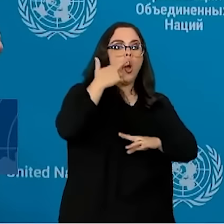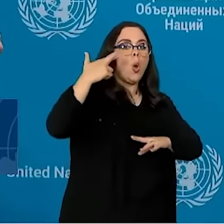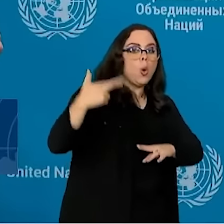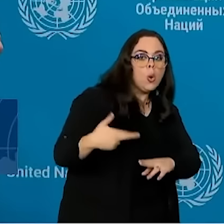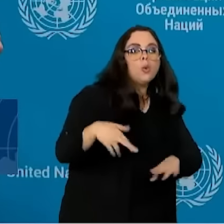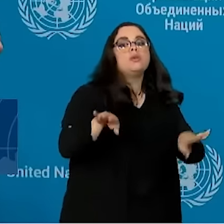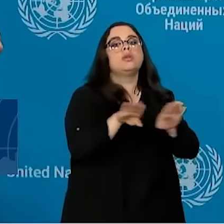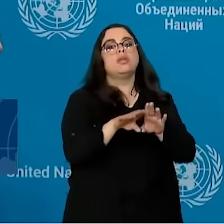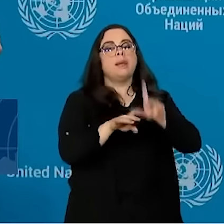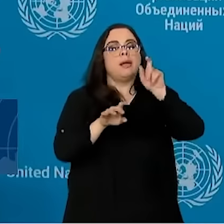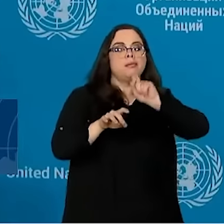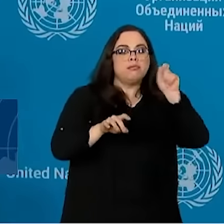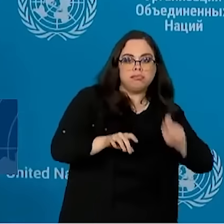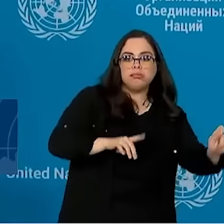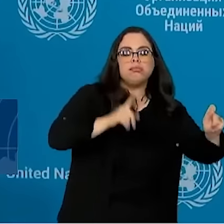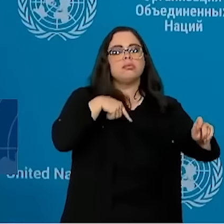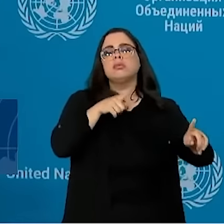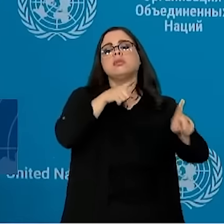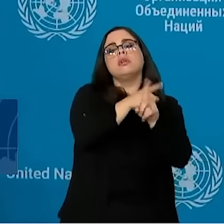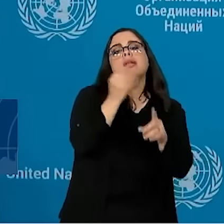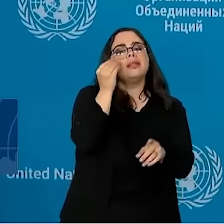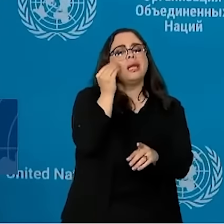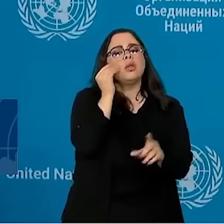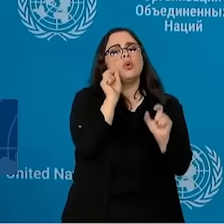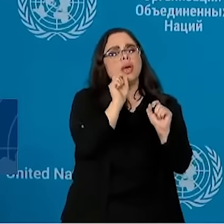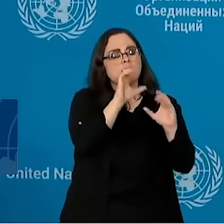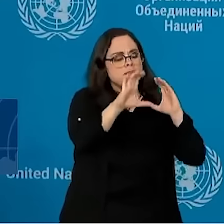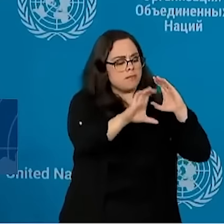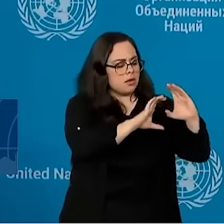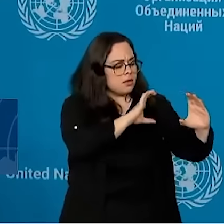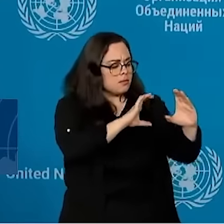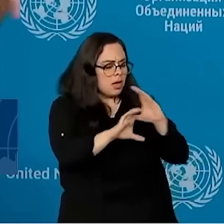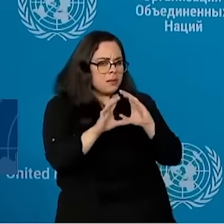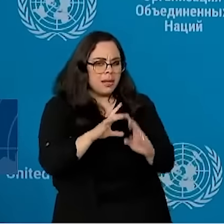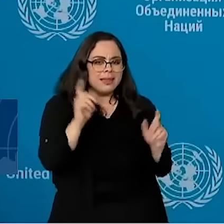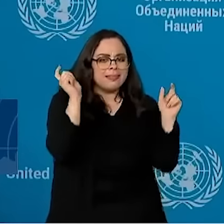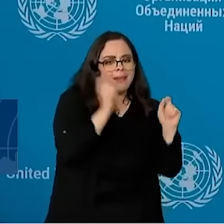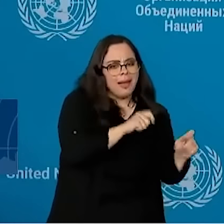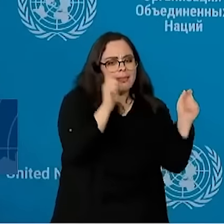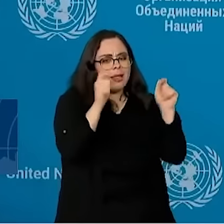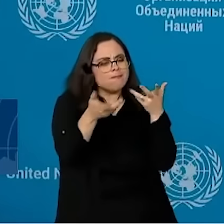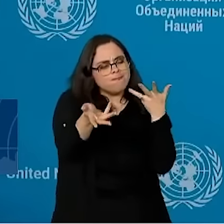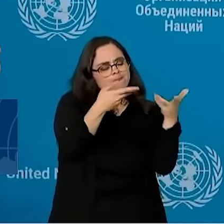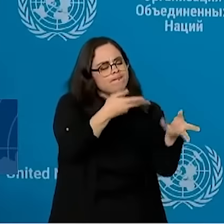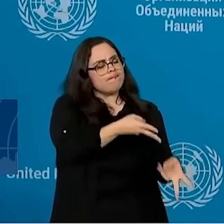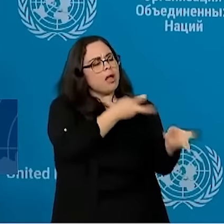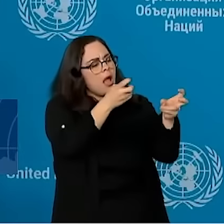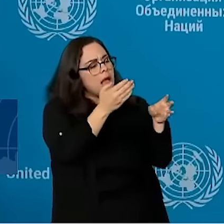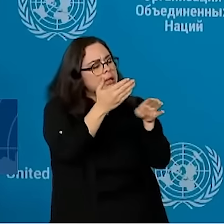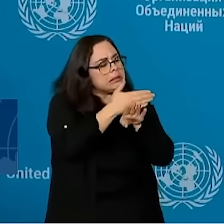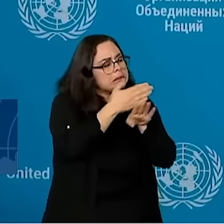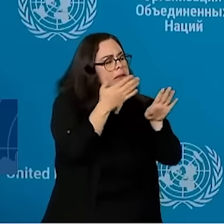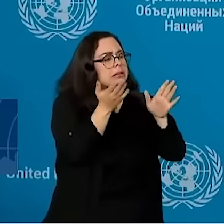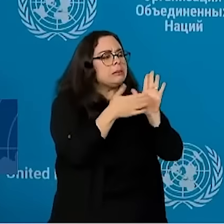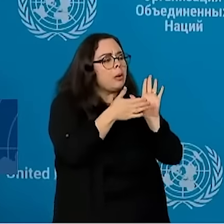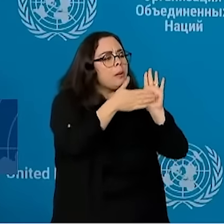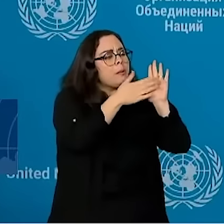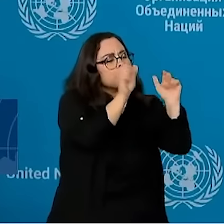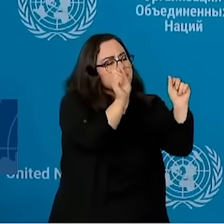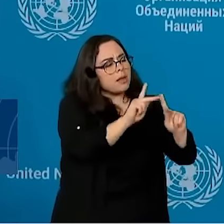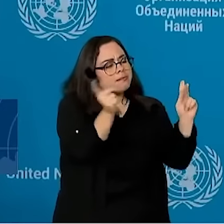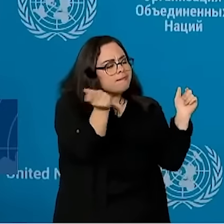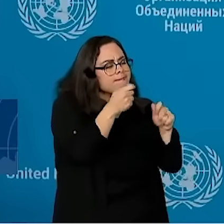Ucrânia, na tentativa de discutir se há um caminho em que a gente possa tentar fazer uma proposta de paz.